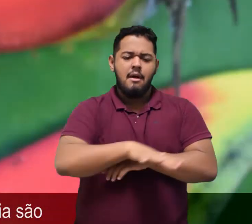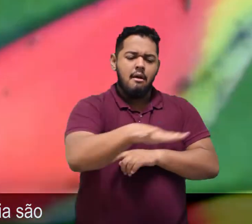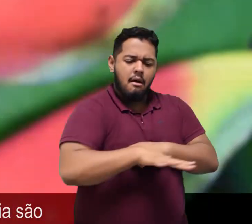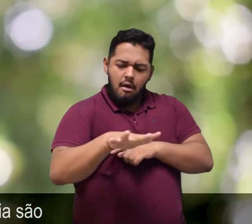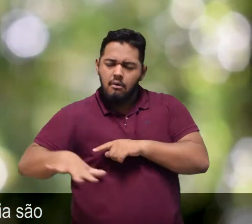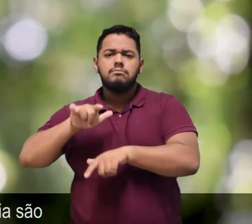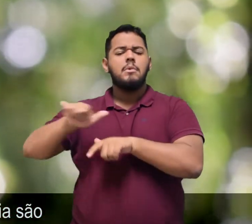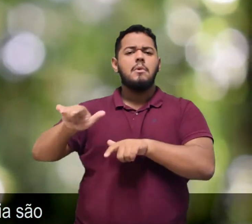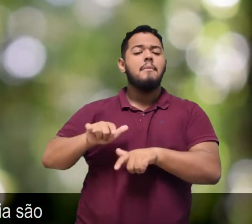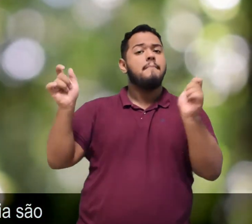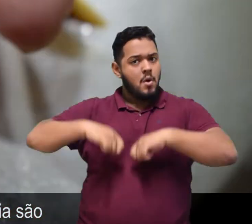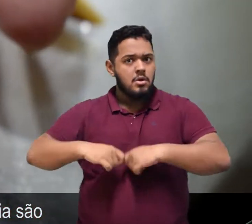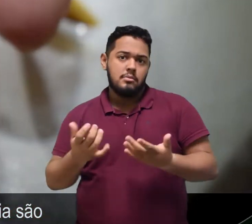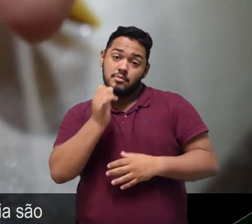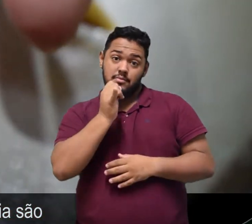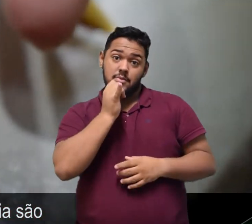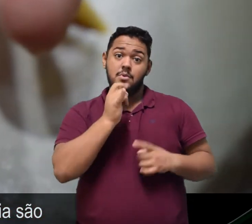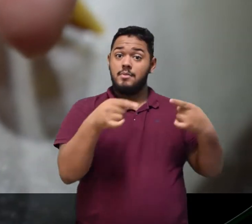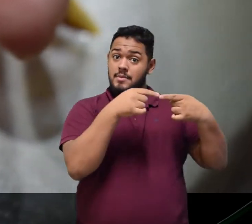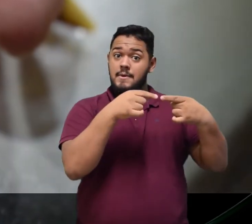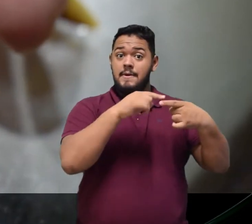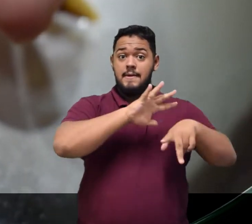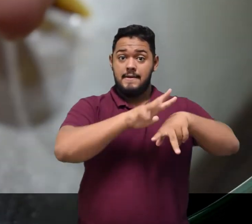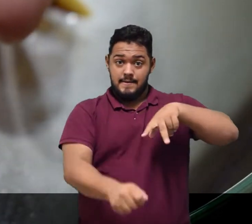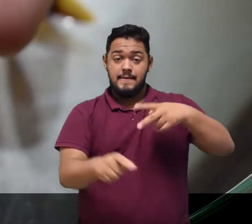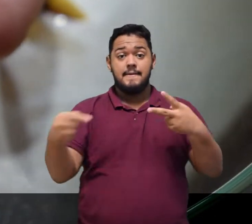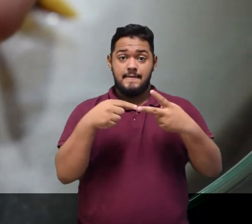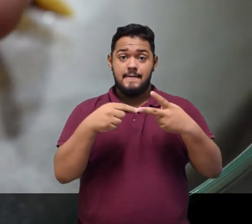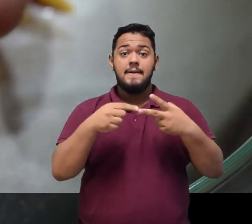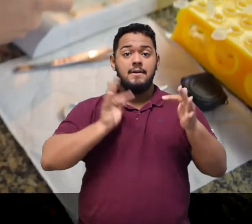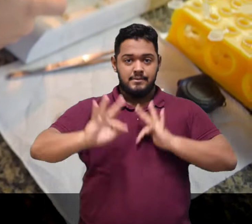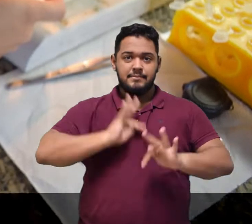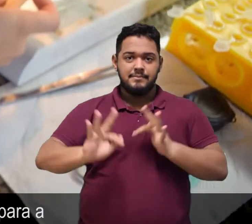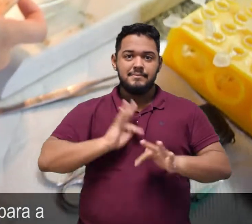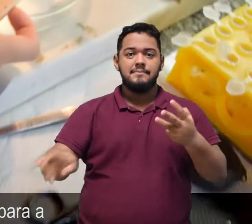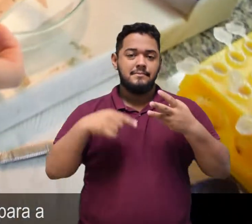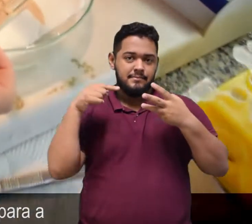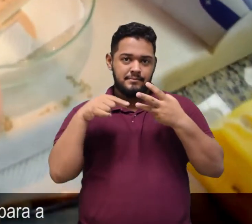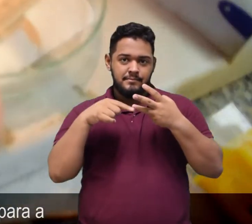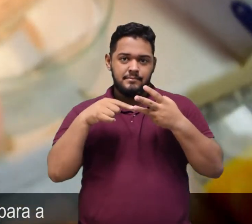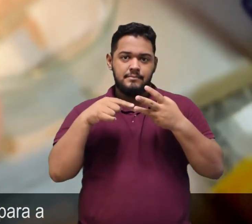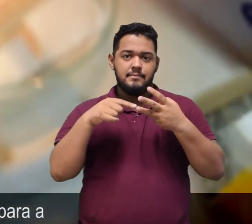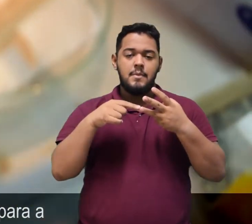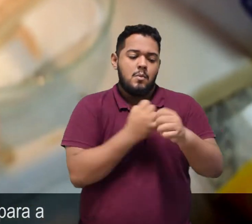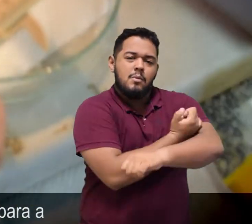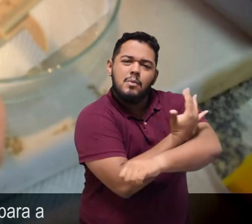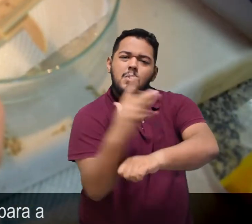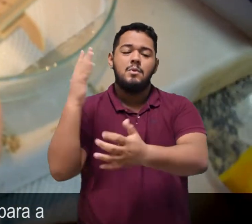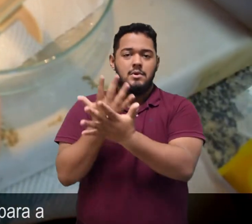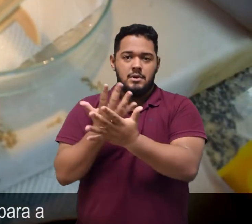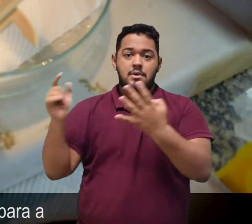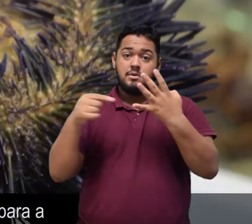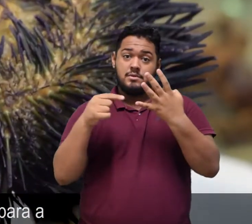botânica, ecologia e entomologia são algumas das áreas de atuação do biólogo. Um mundo de detalhes que fazem